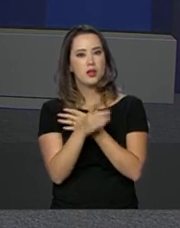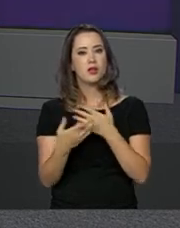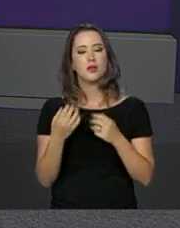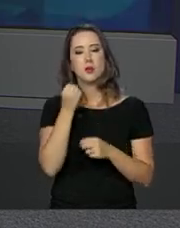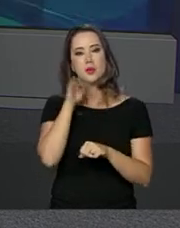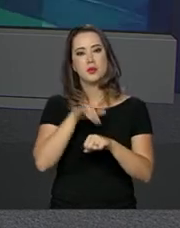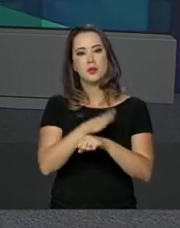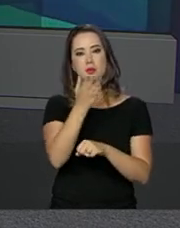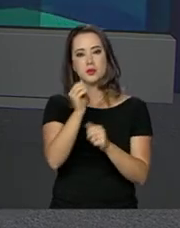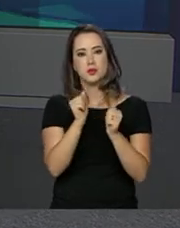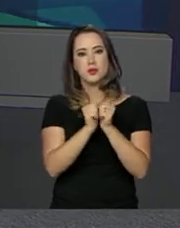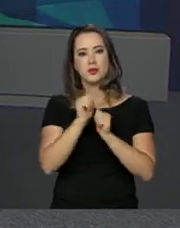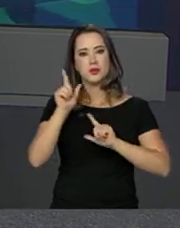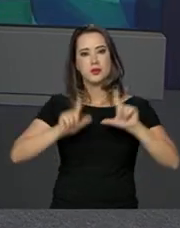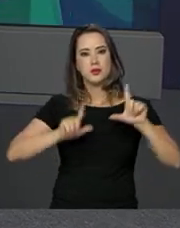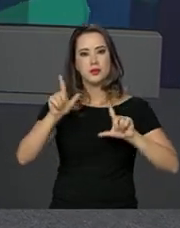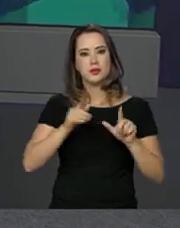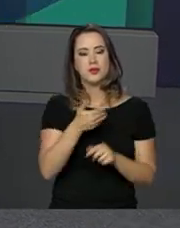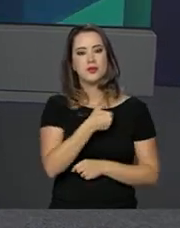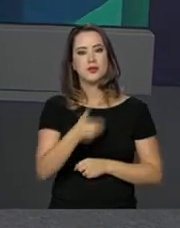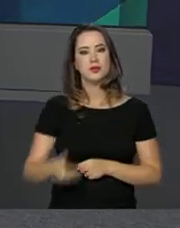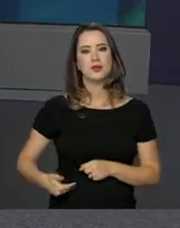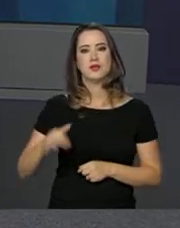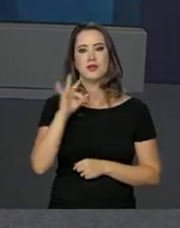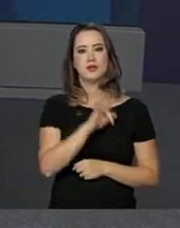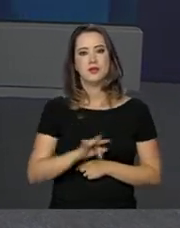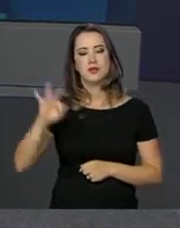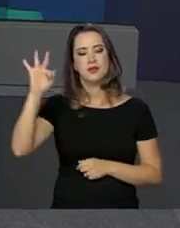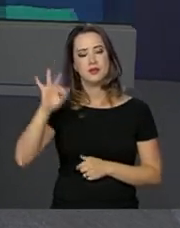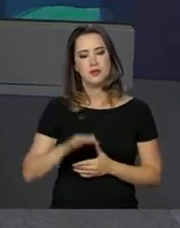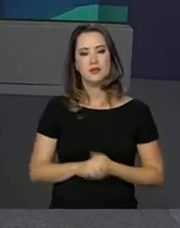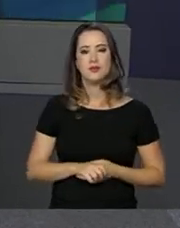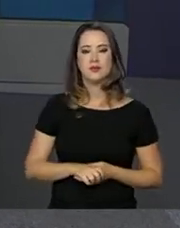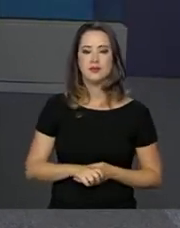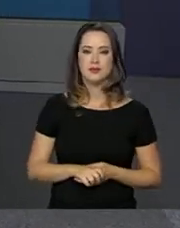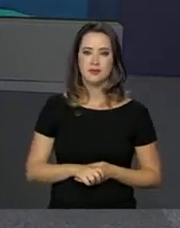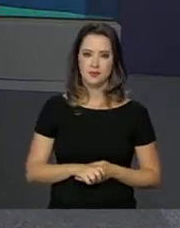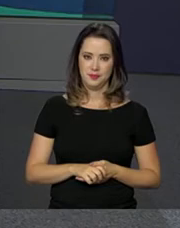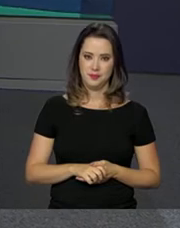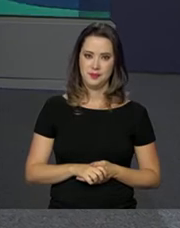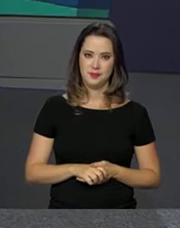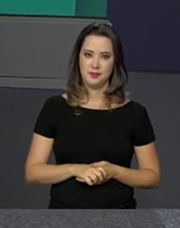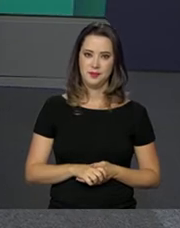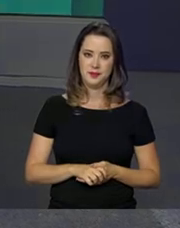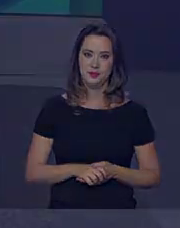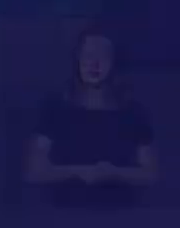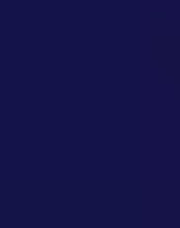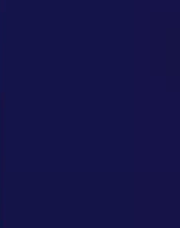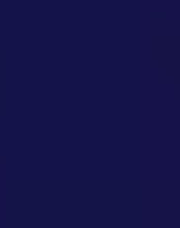ótima noite para você e nos vemos amanhã. Continue com a gente aqui na NBR, a TV do Governo Federal.